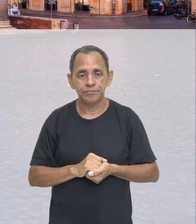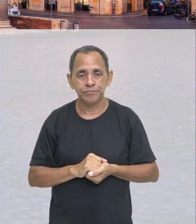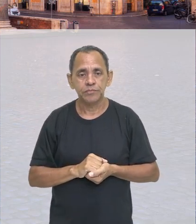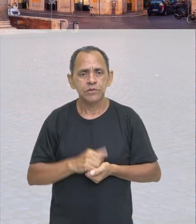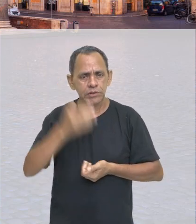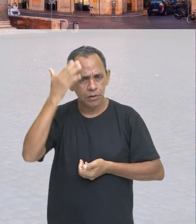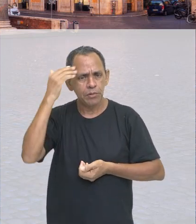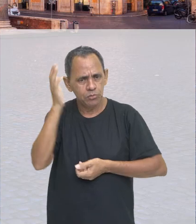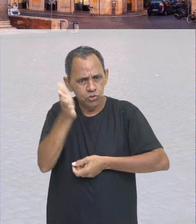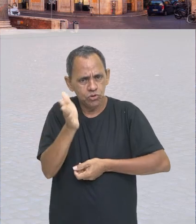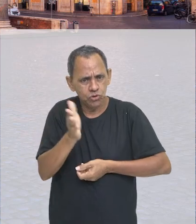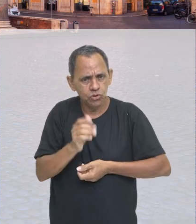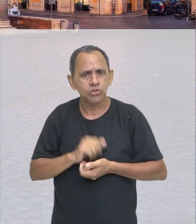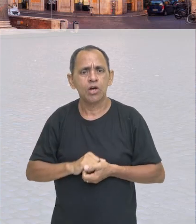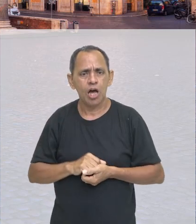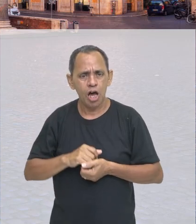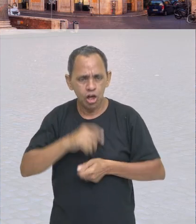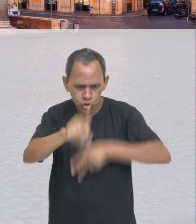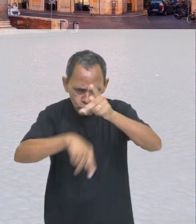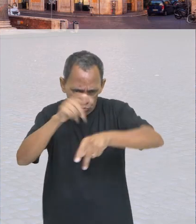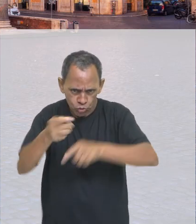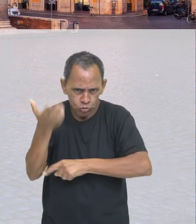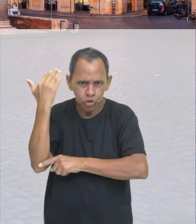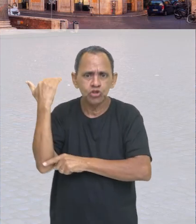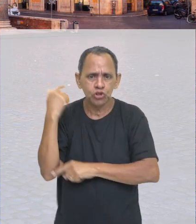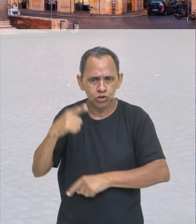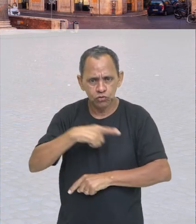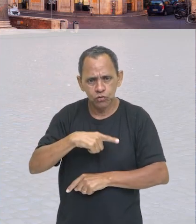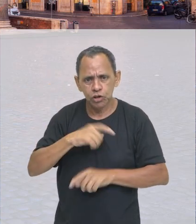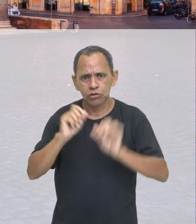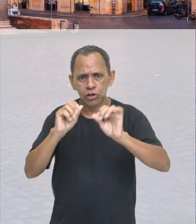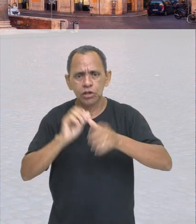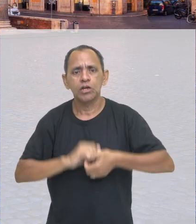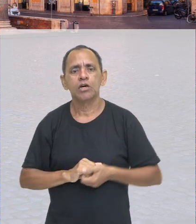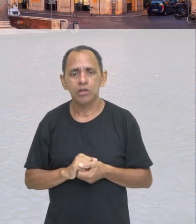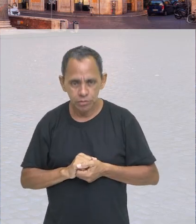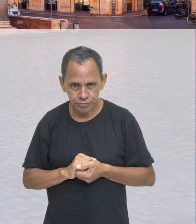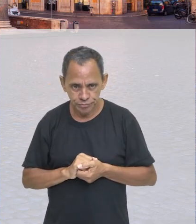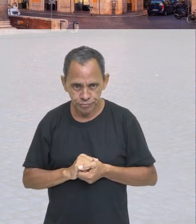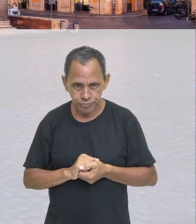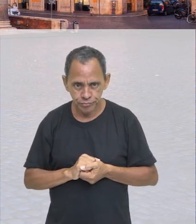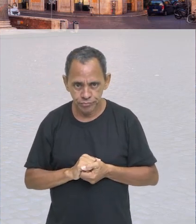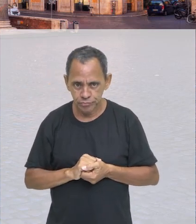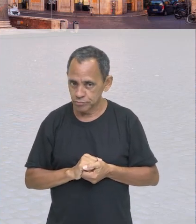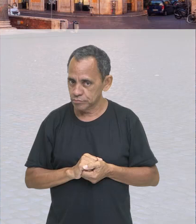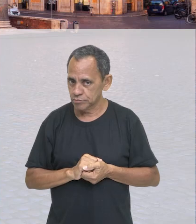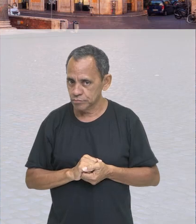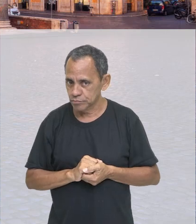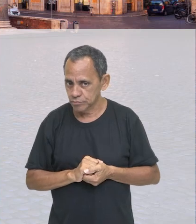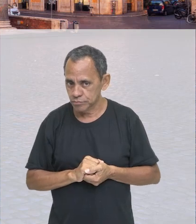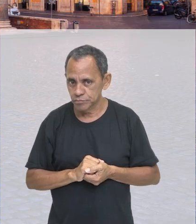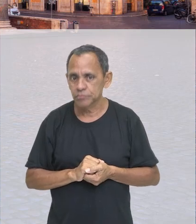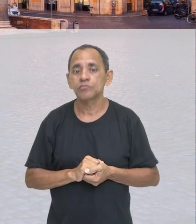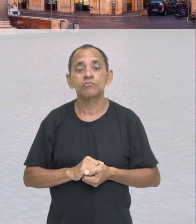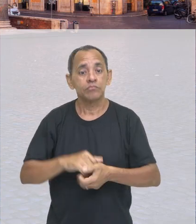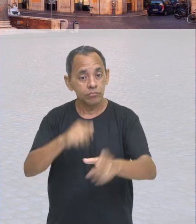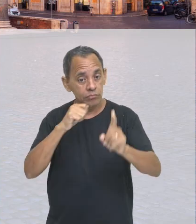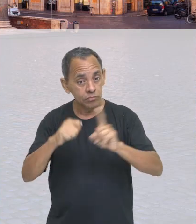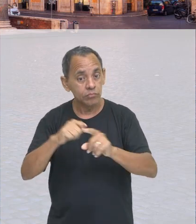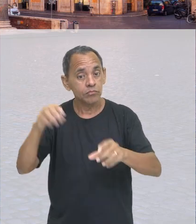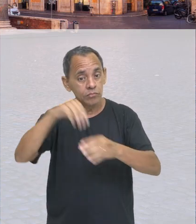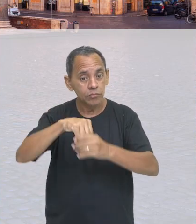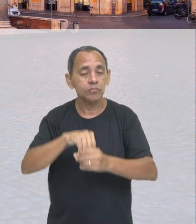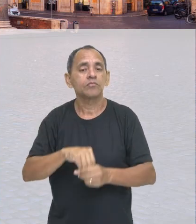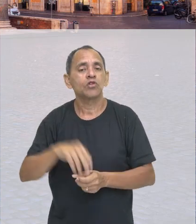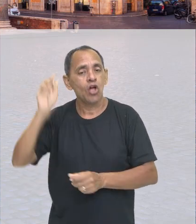que essas civilizações antigas, de fato, tiveram muitas influências e têm muitas influências sobre a gente, como, por exemplo, a gente já verificou nas sociedades africanas